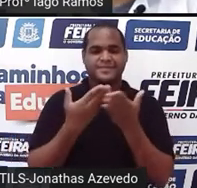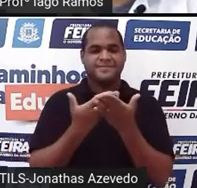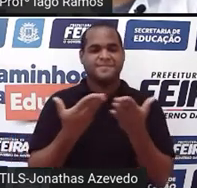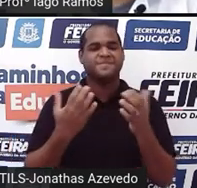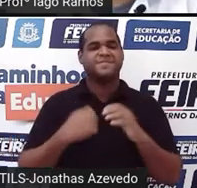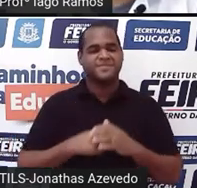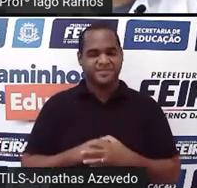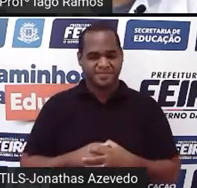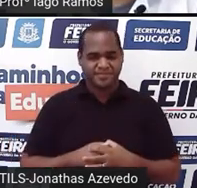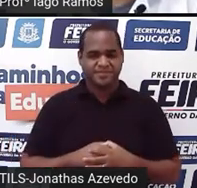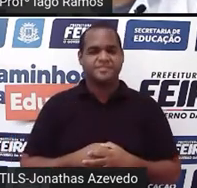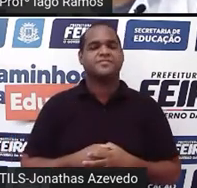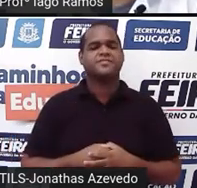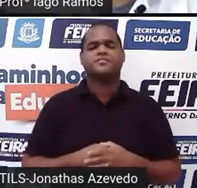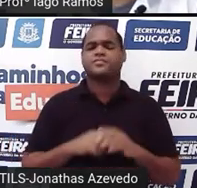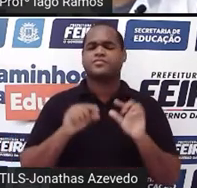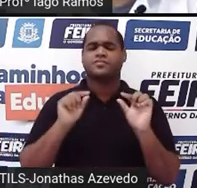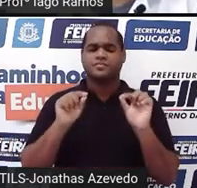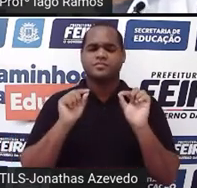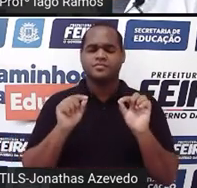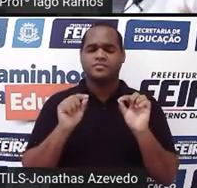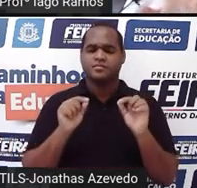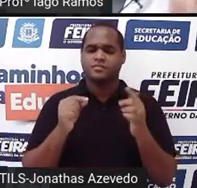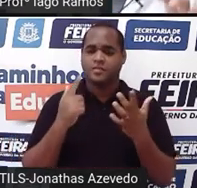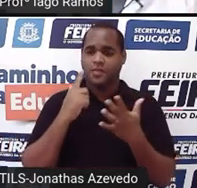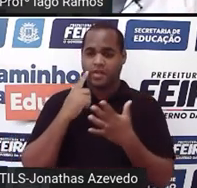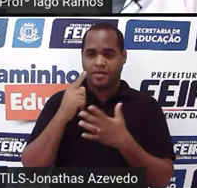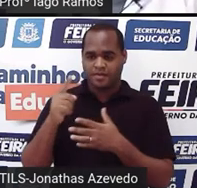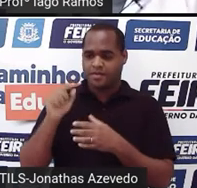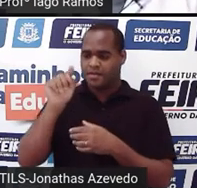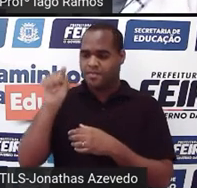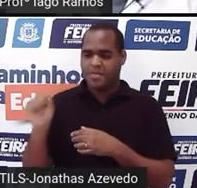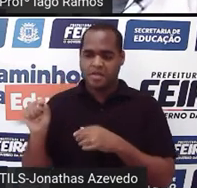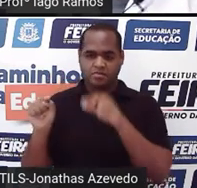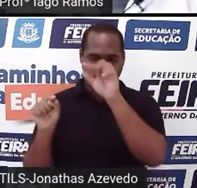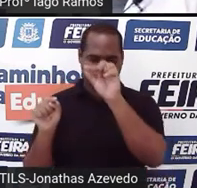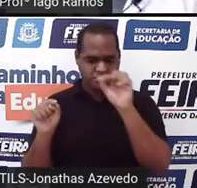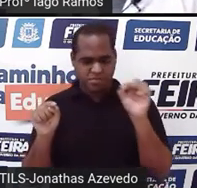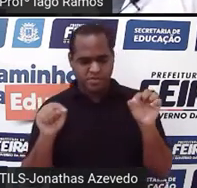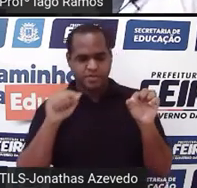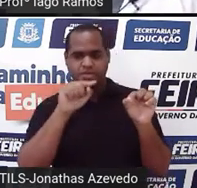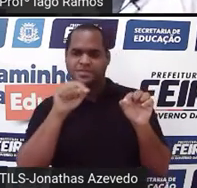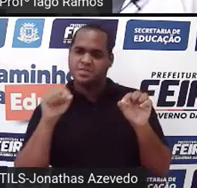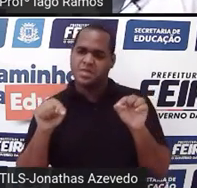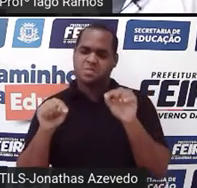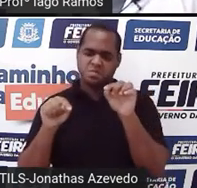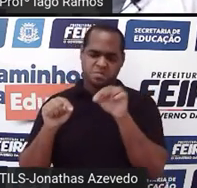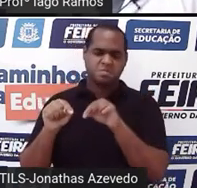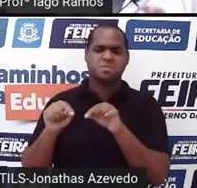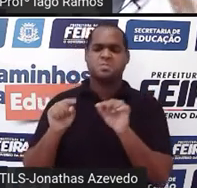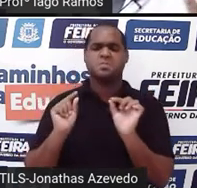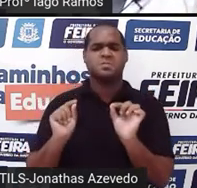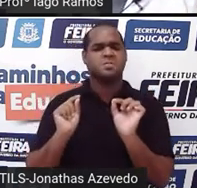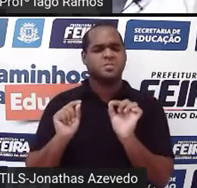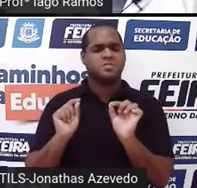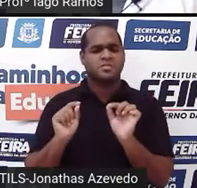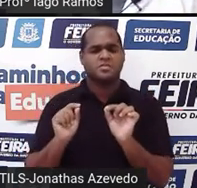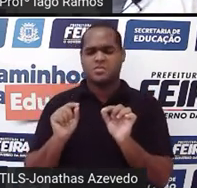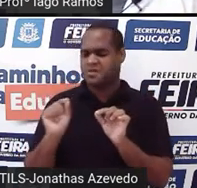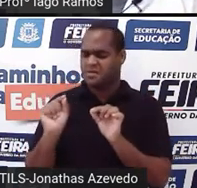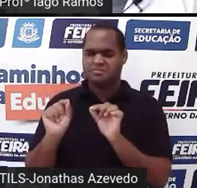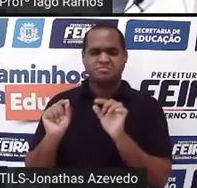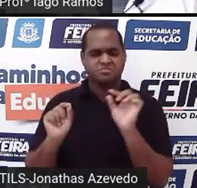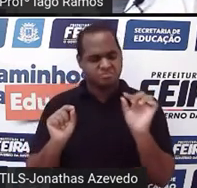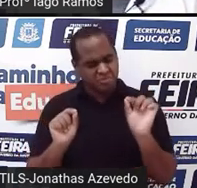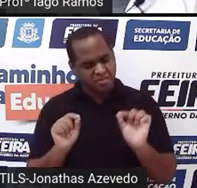E o que é que a gente vê ali? A gente vê ali algumas setinhas apontando, né, e dizendo o que é aquela coisa.